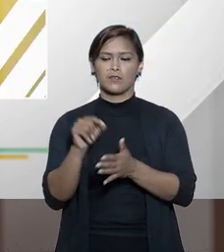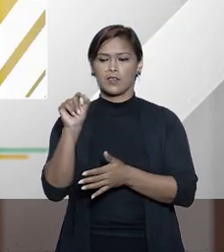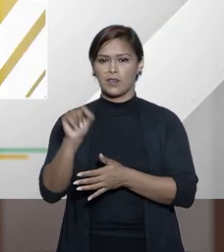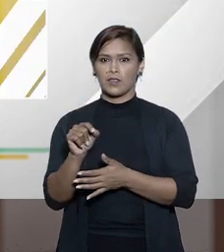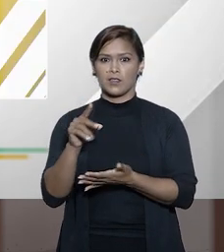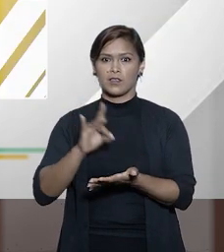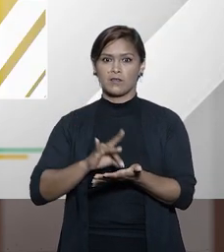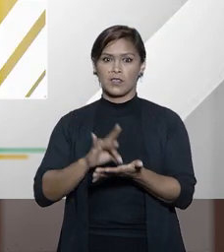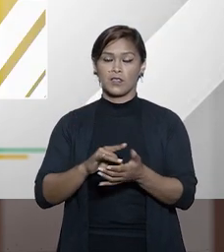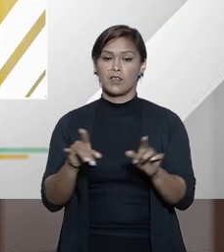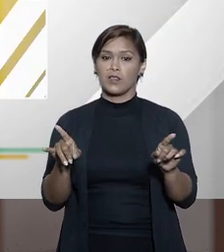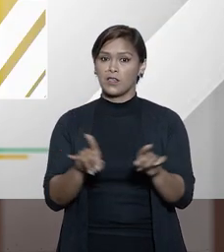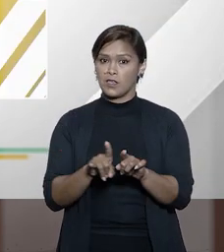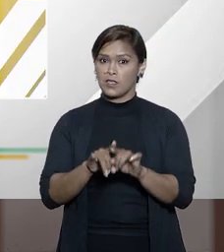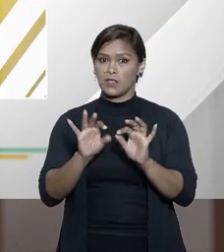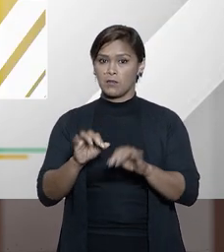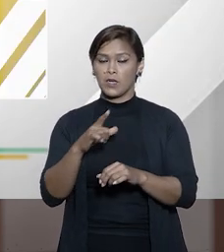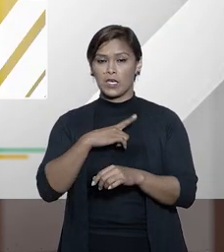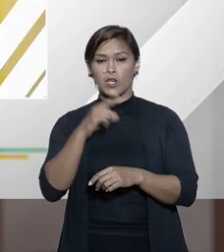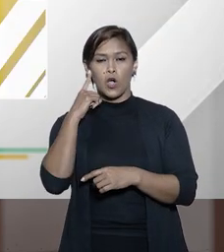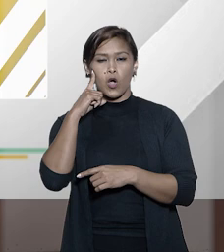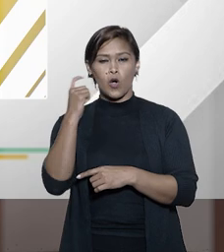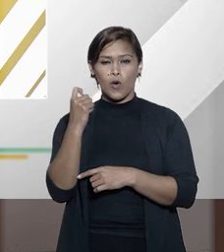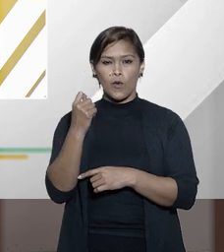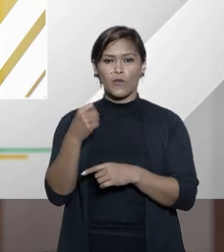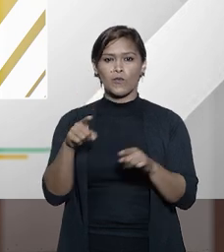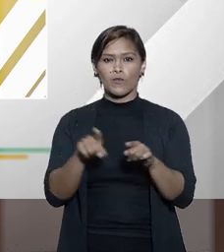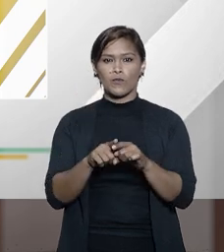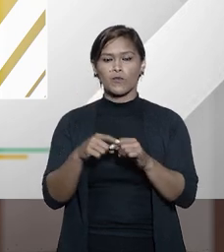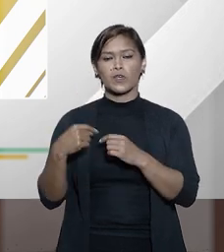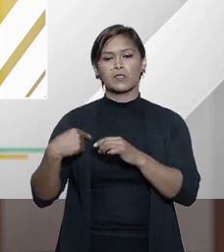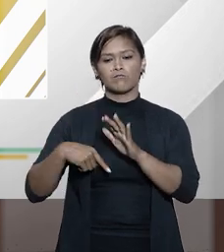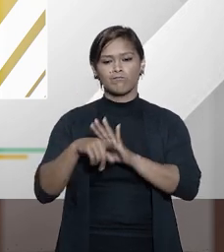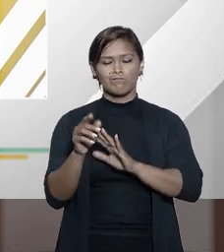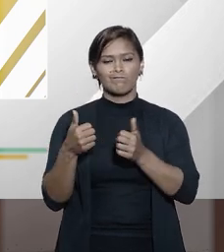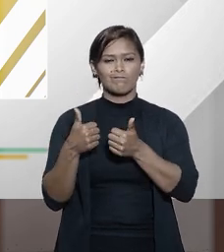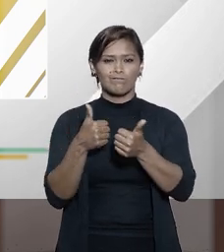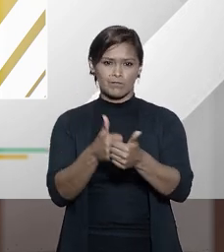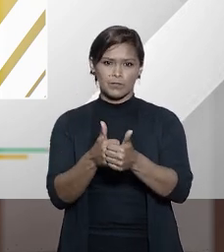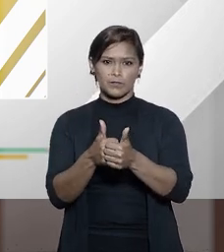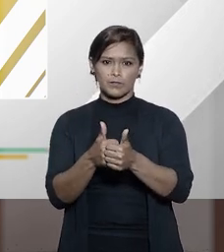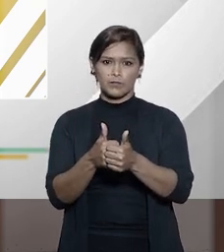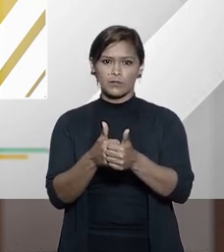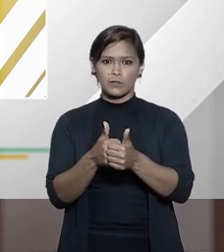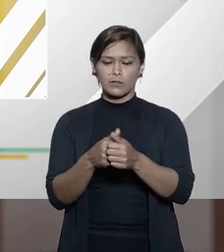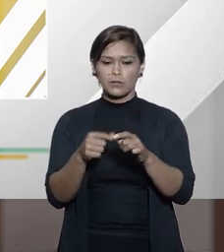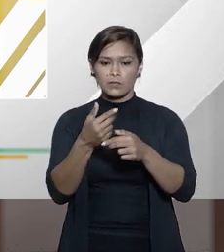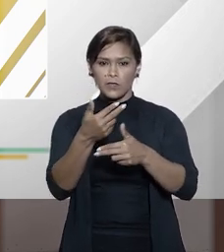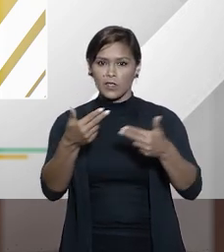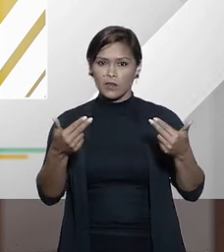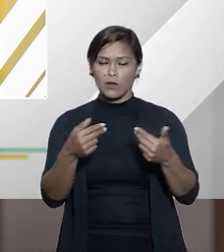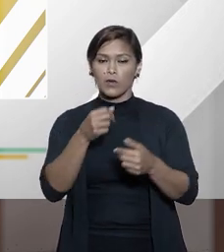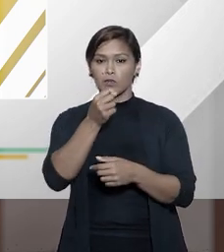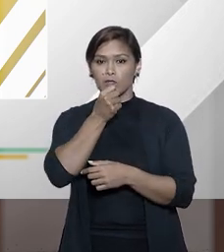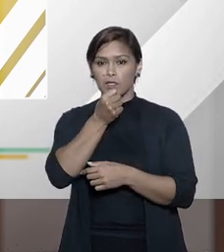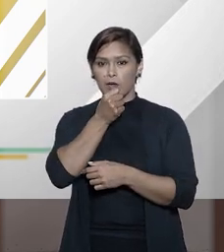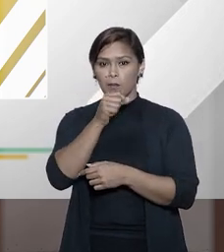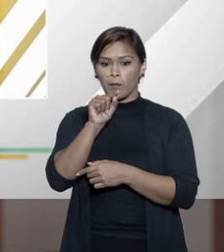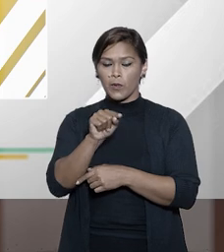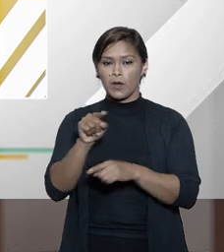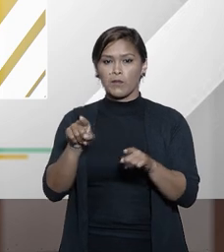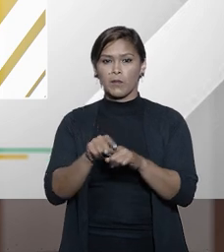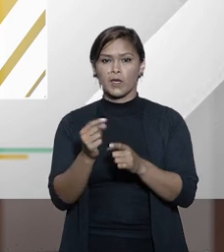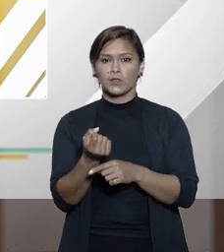inclusive eu tenho ouvido muito na doutrina referida e em alguns depoimentos